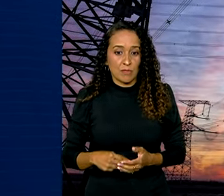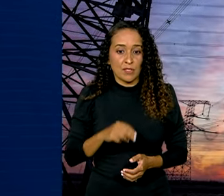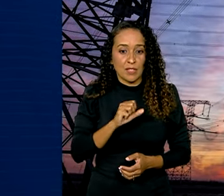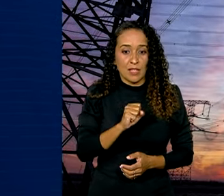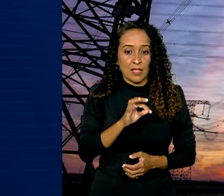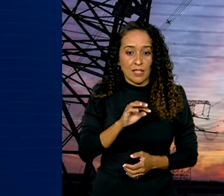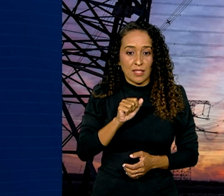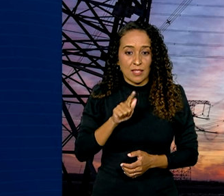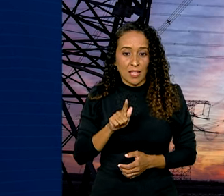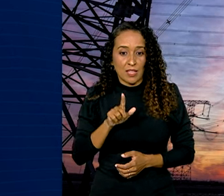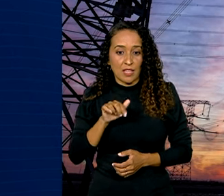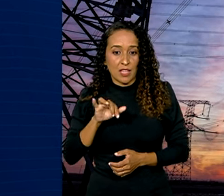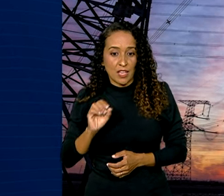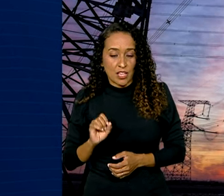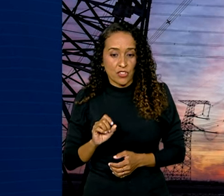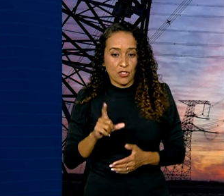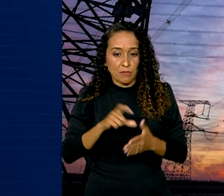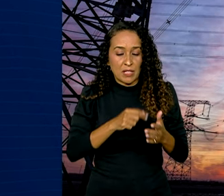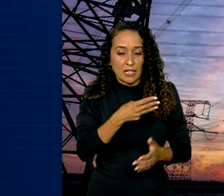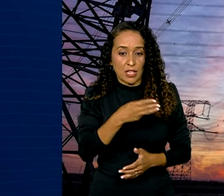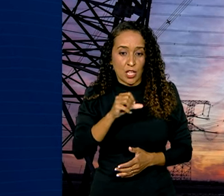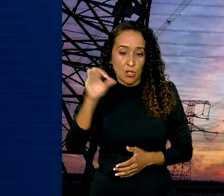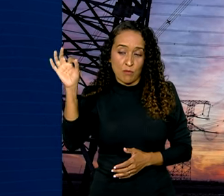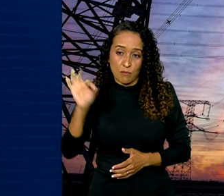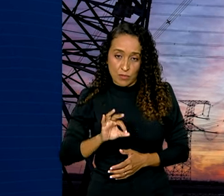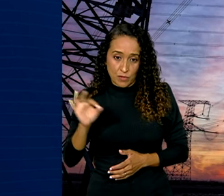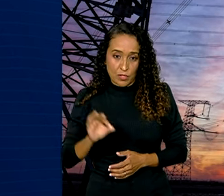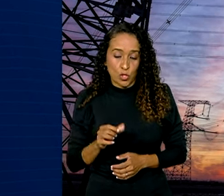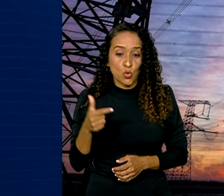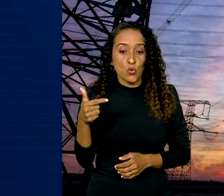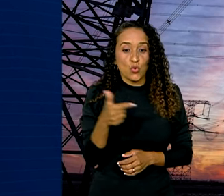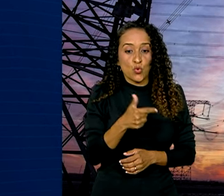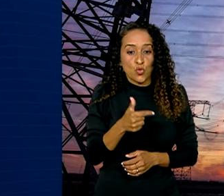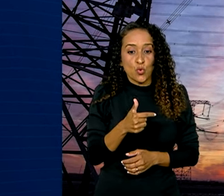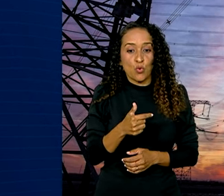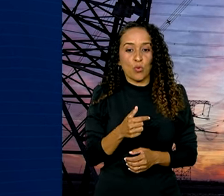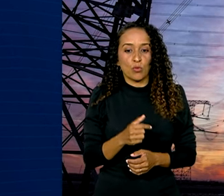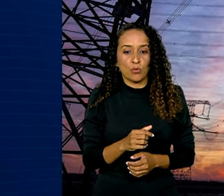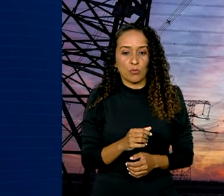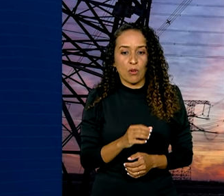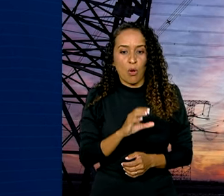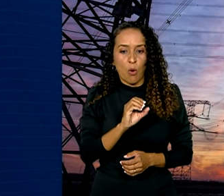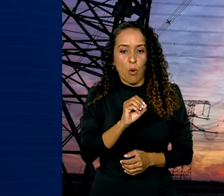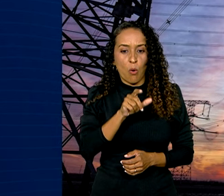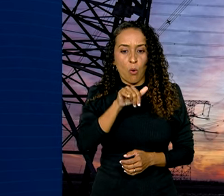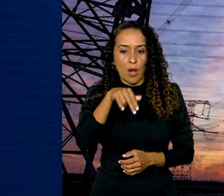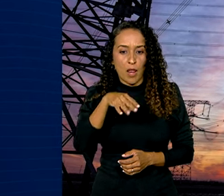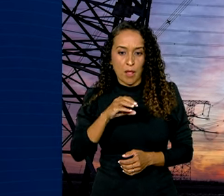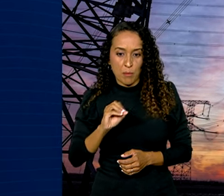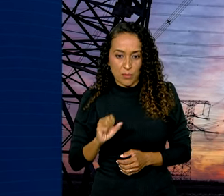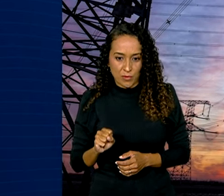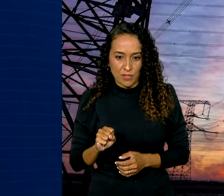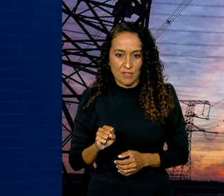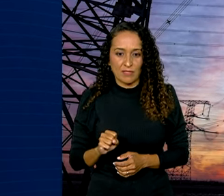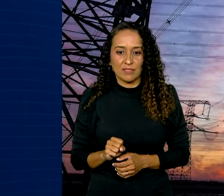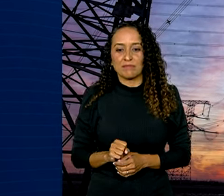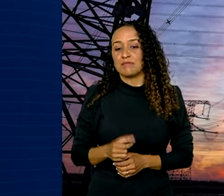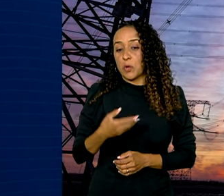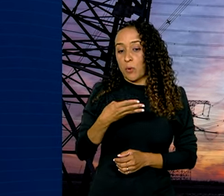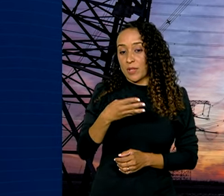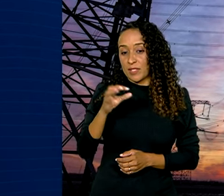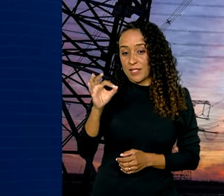deságio de 39,9%. O segundo lote, pelo consórcio Olimpos 16, com deságio de